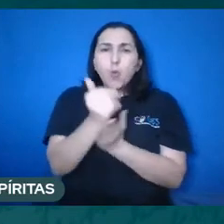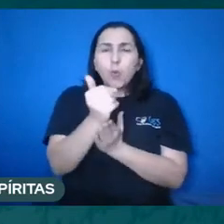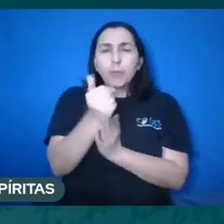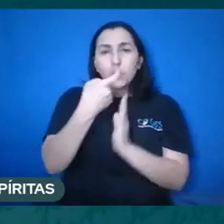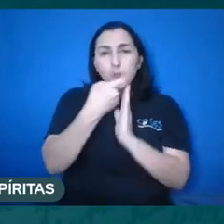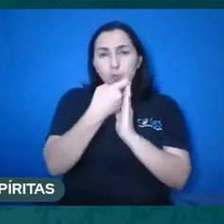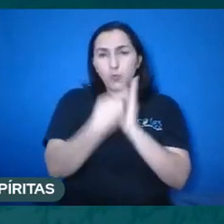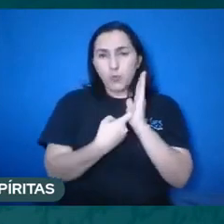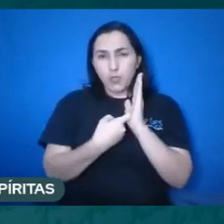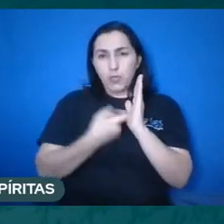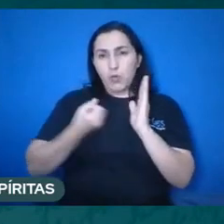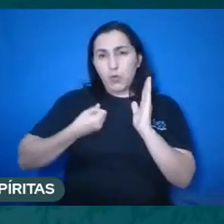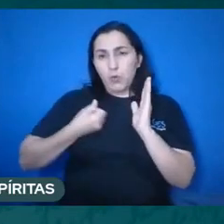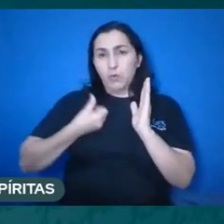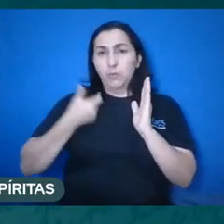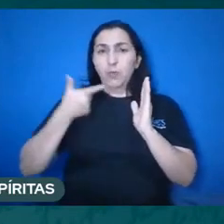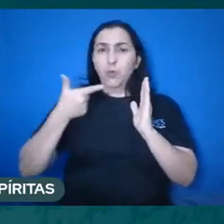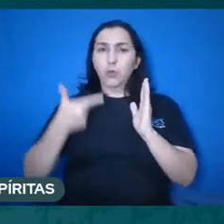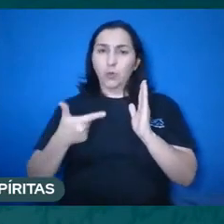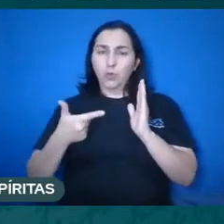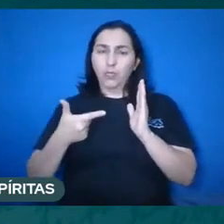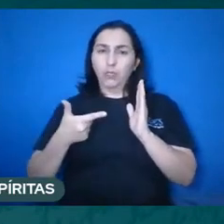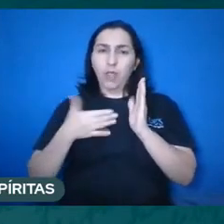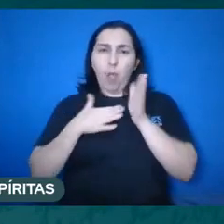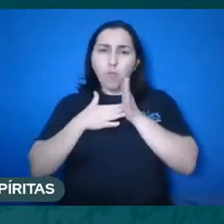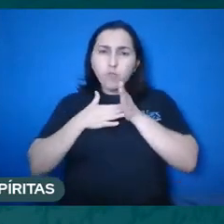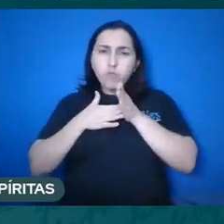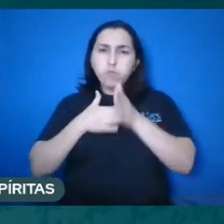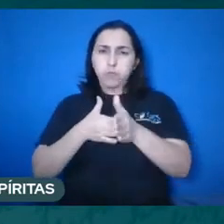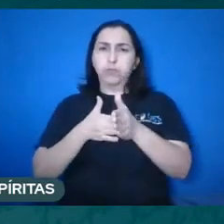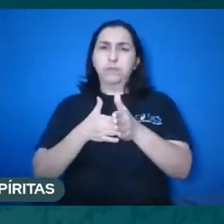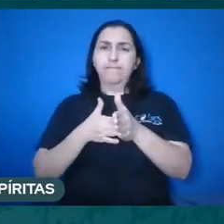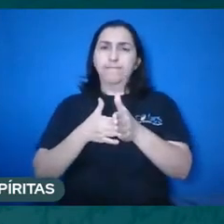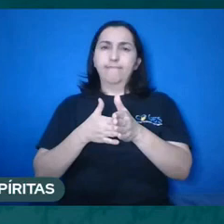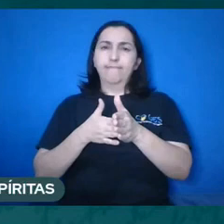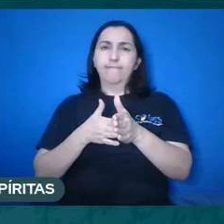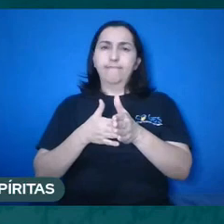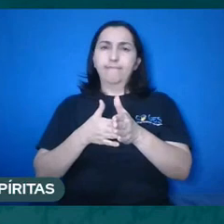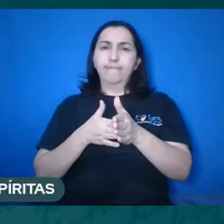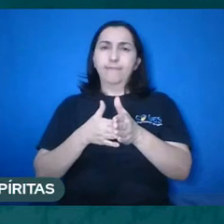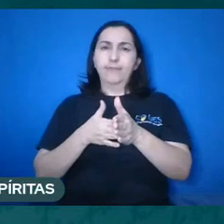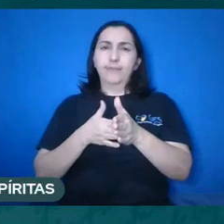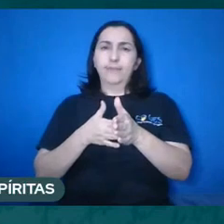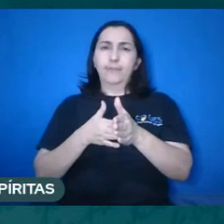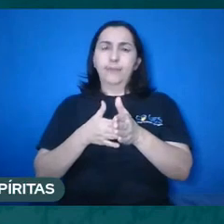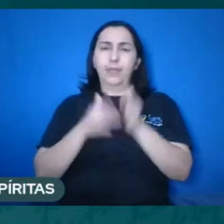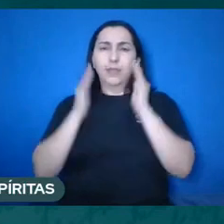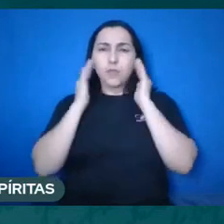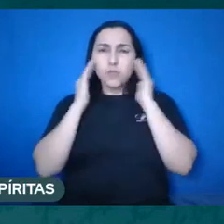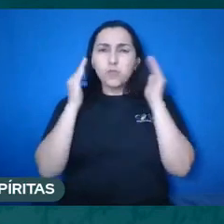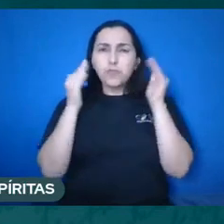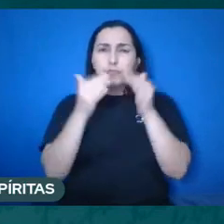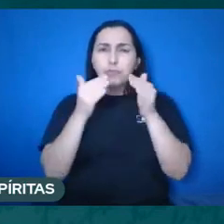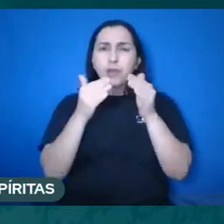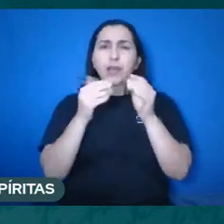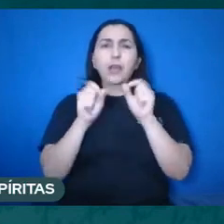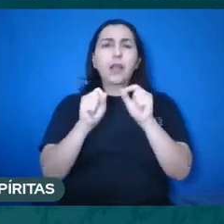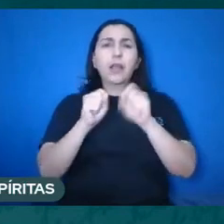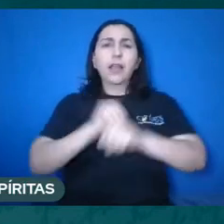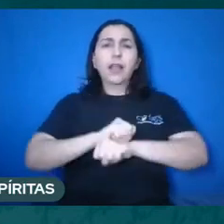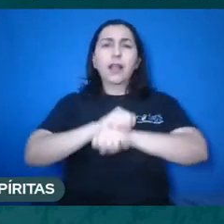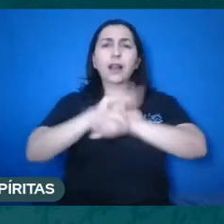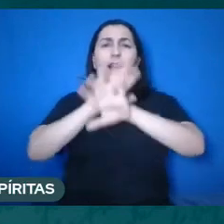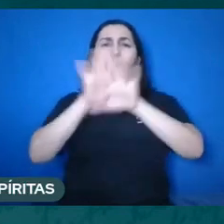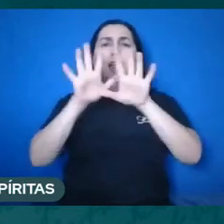introdução número 2, toda ela voltada para o aspecto de entendimento sobre a